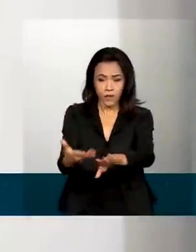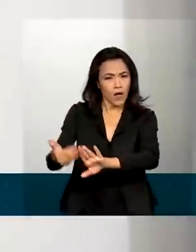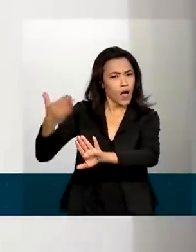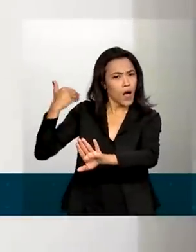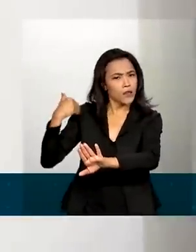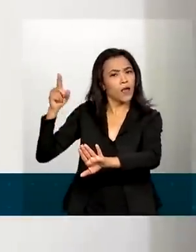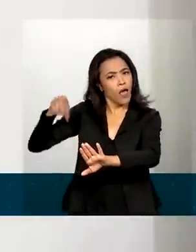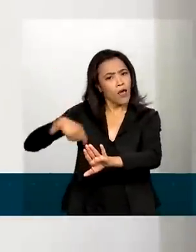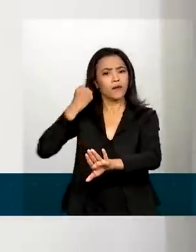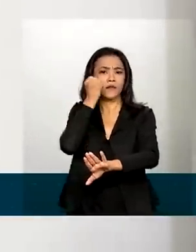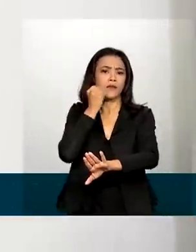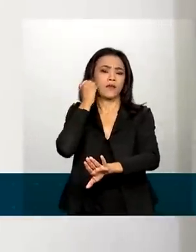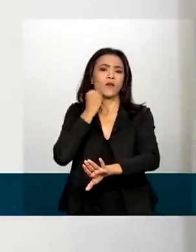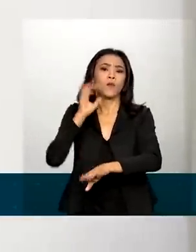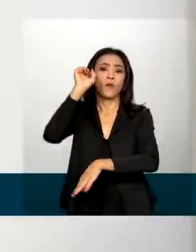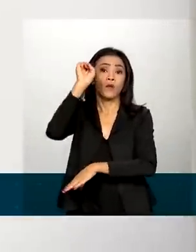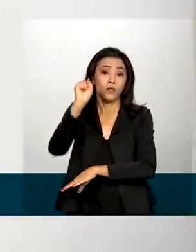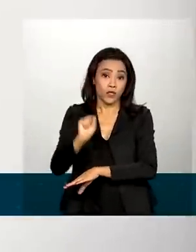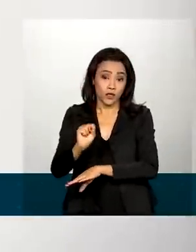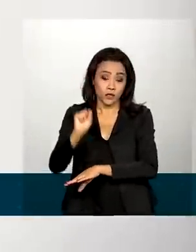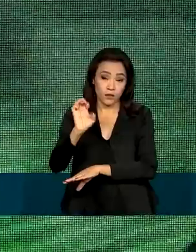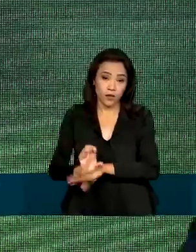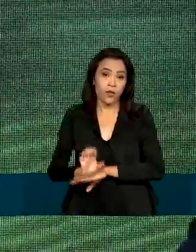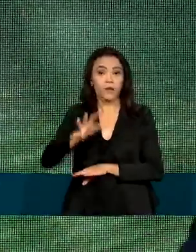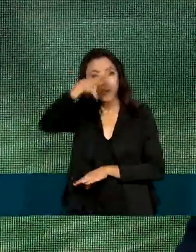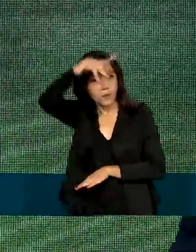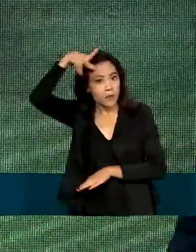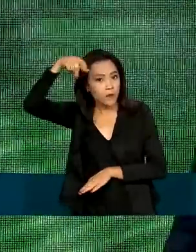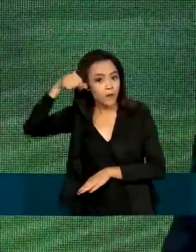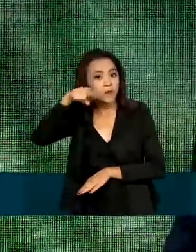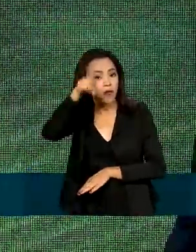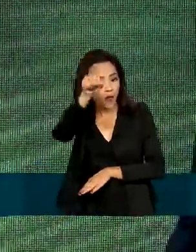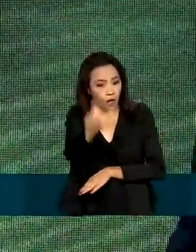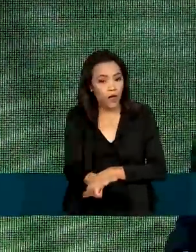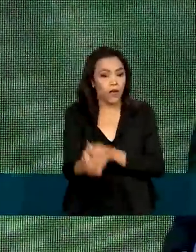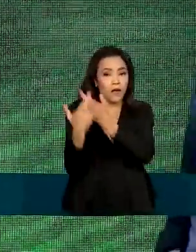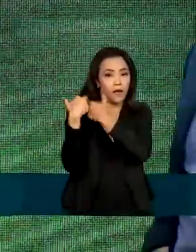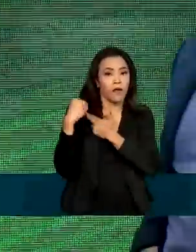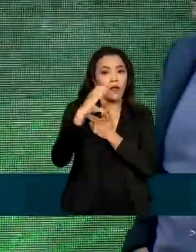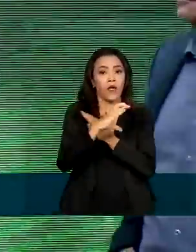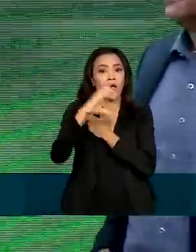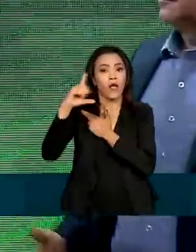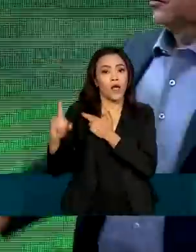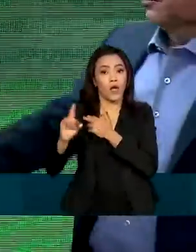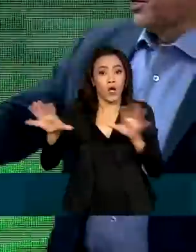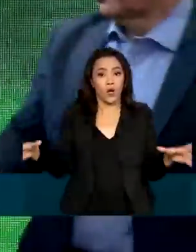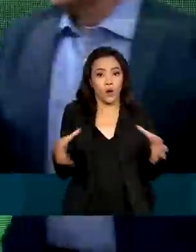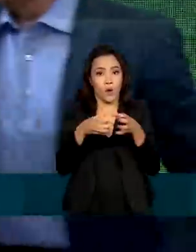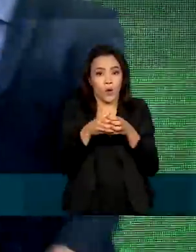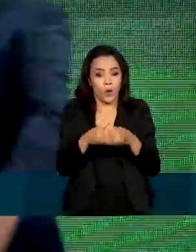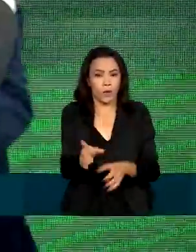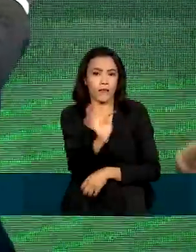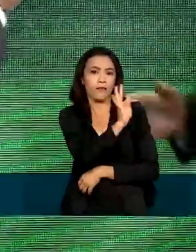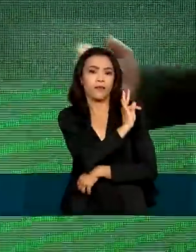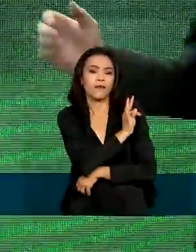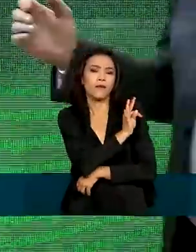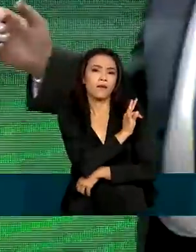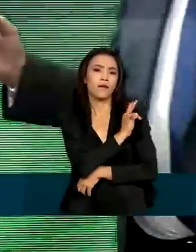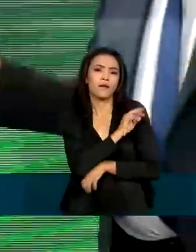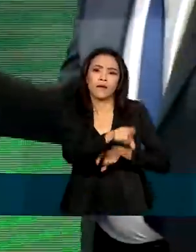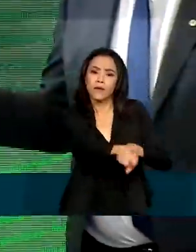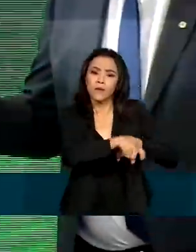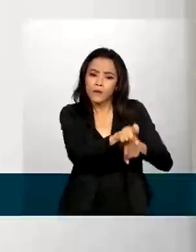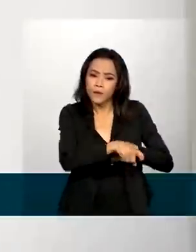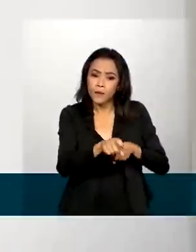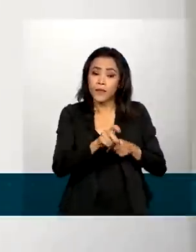cargo de senador pelo Estado de Mato Grosso, atuou como um dos coordenadores do Grupo Técnico de Agricultura durante a transição do